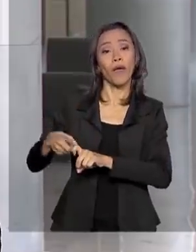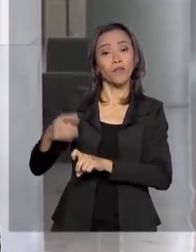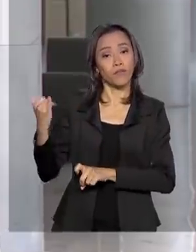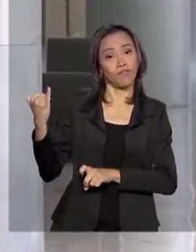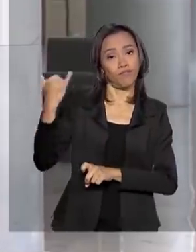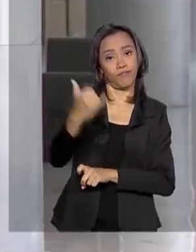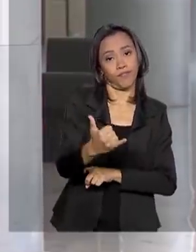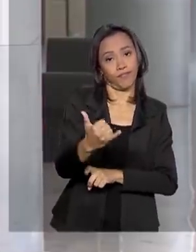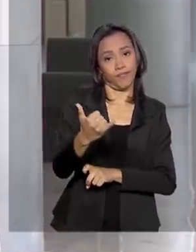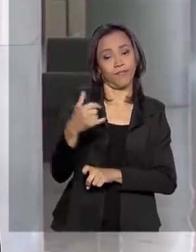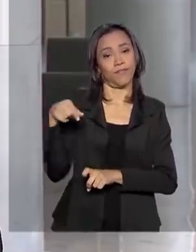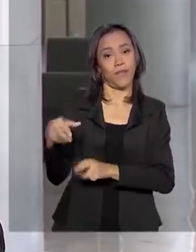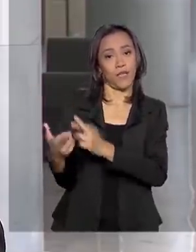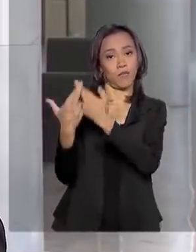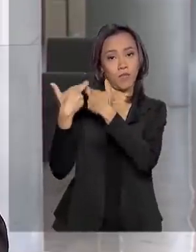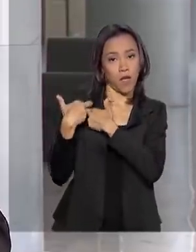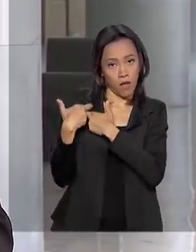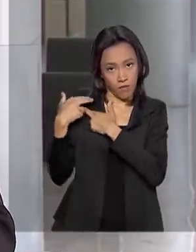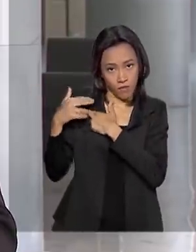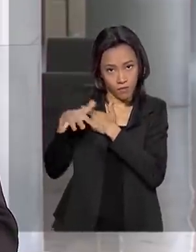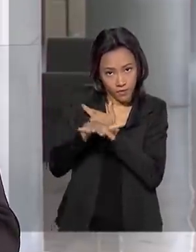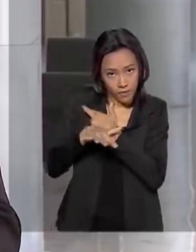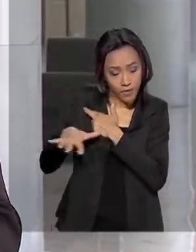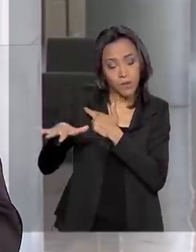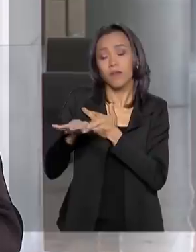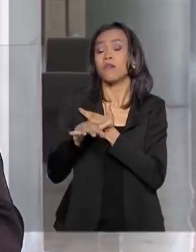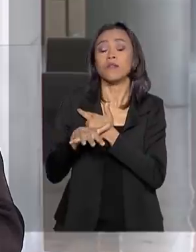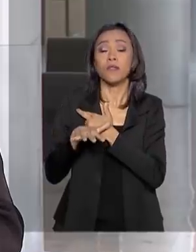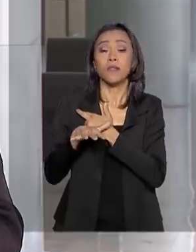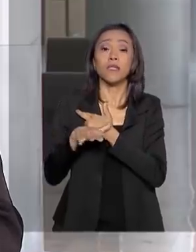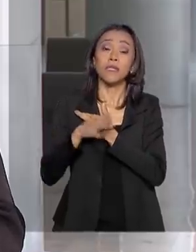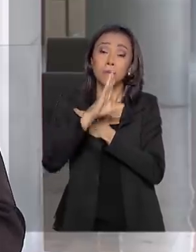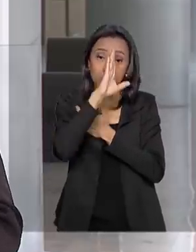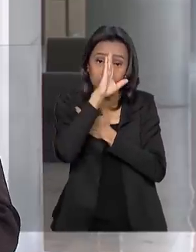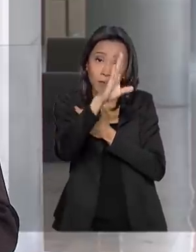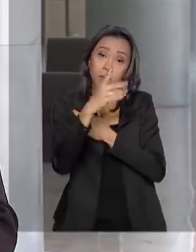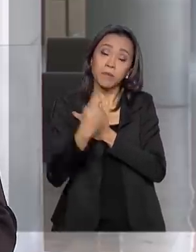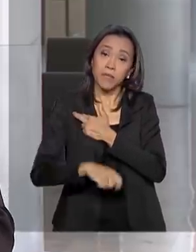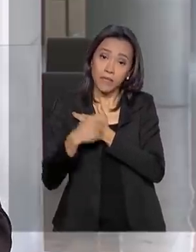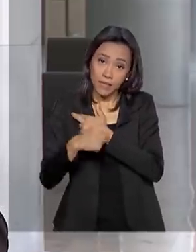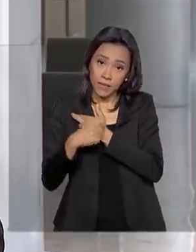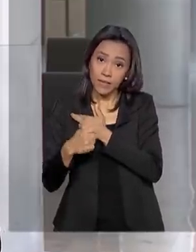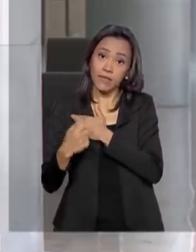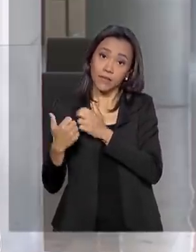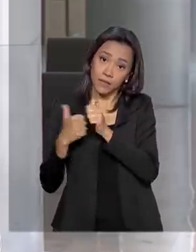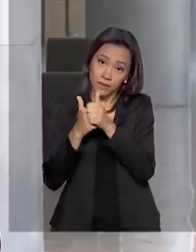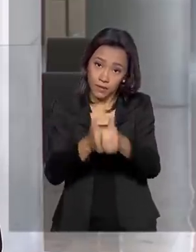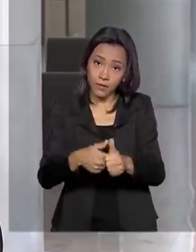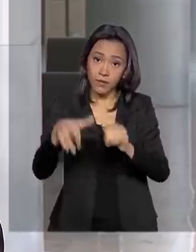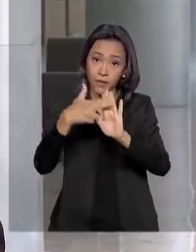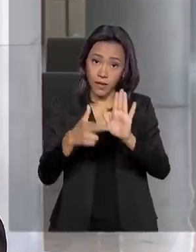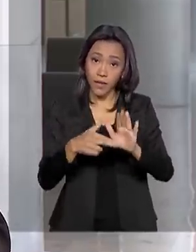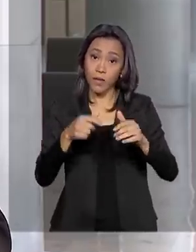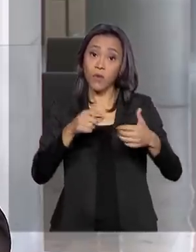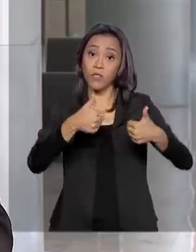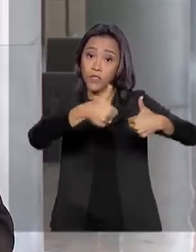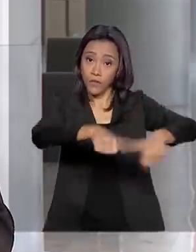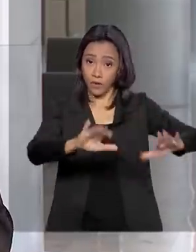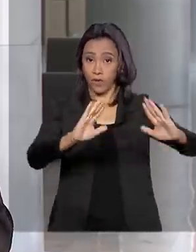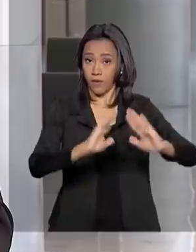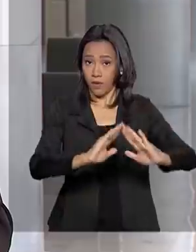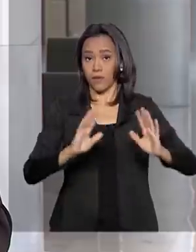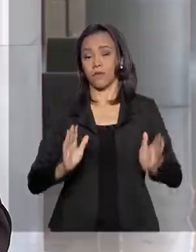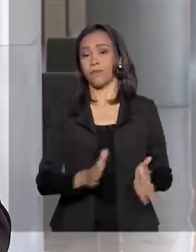agente de vigilância epidemiológica e será preferencialmente cumprida em domicílio. Sobre a quarentena,